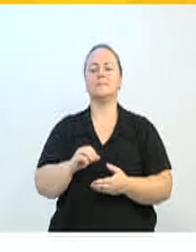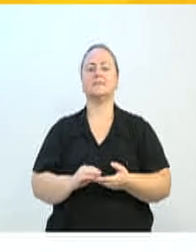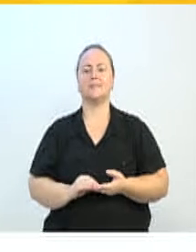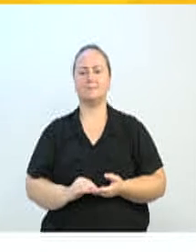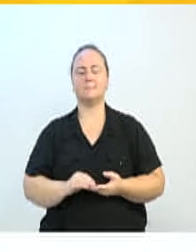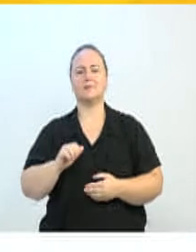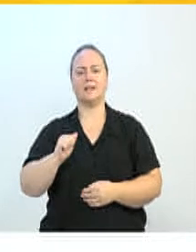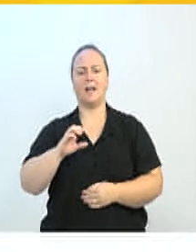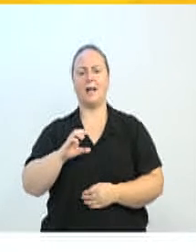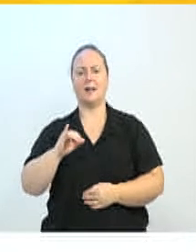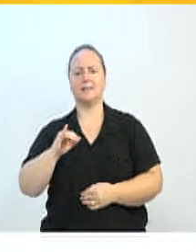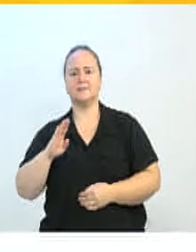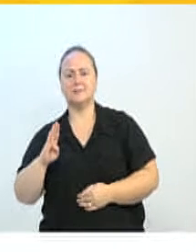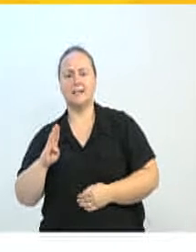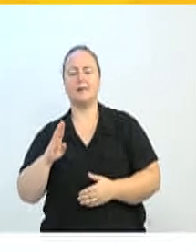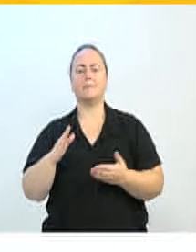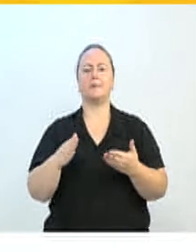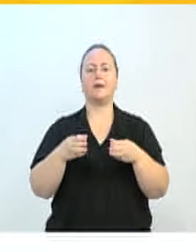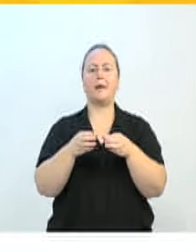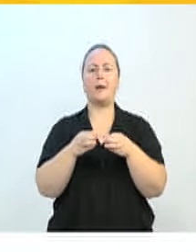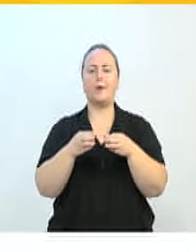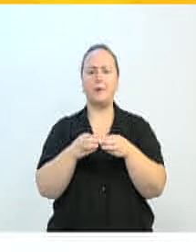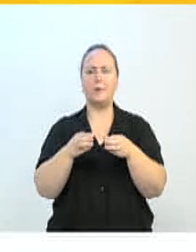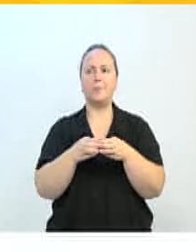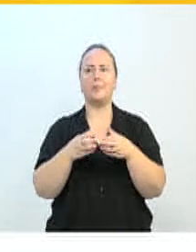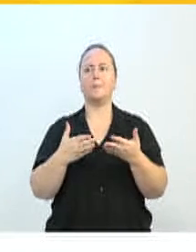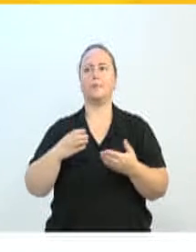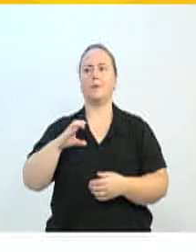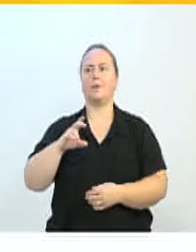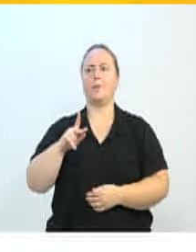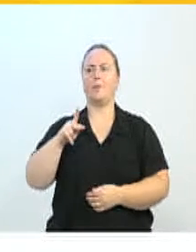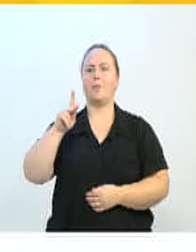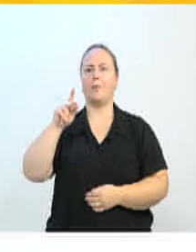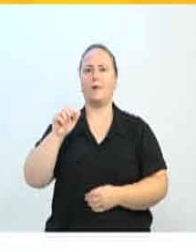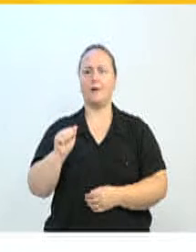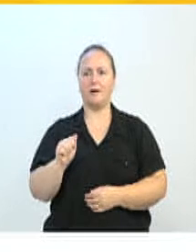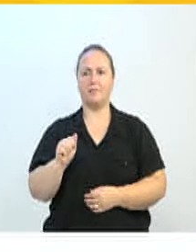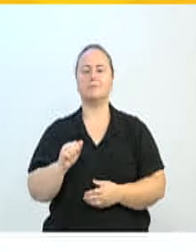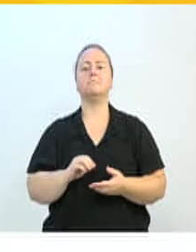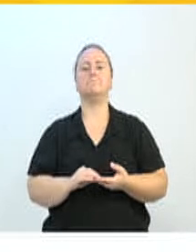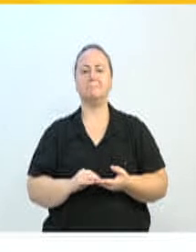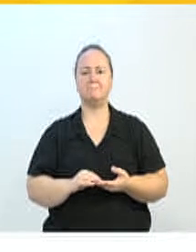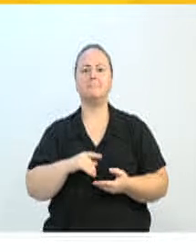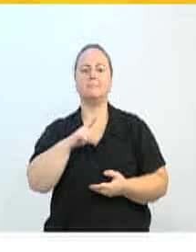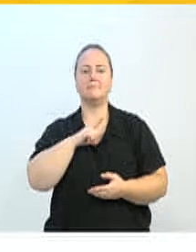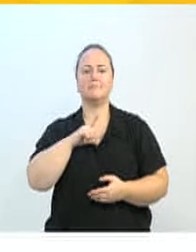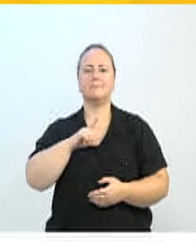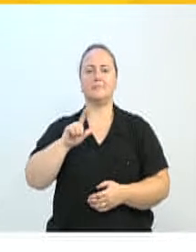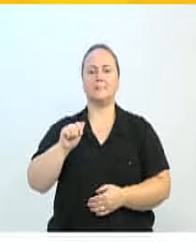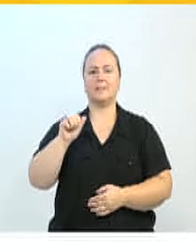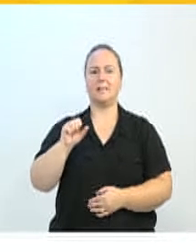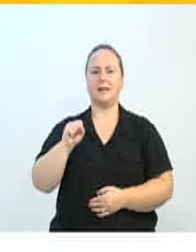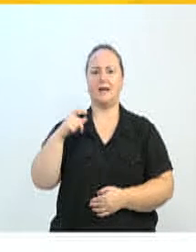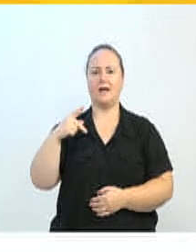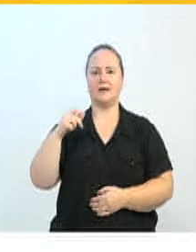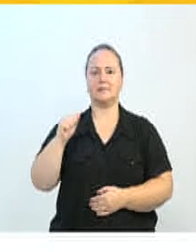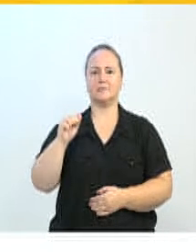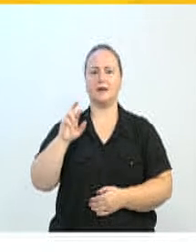Acibe, Grupo Eurofios, Kuka Filmes, DZ Fotografia, Gasparzinho, DropSys,